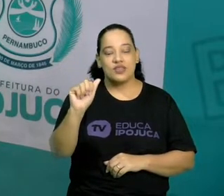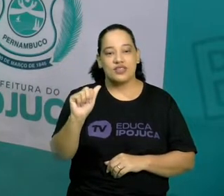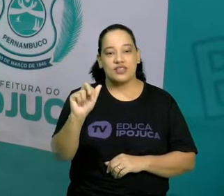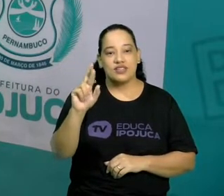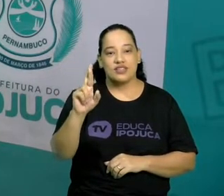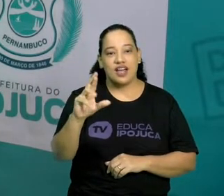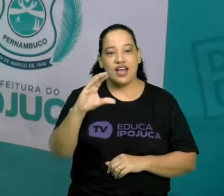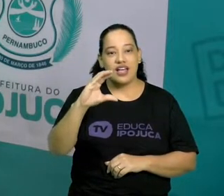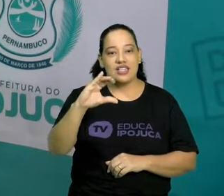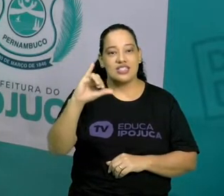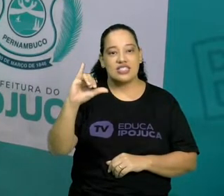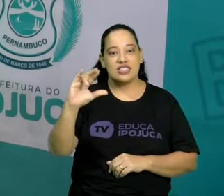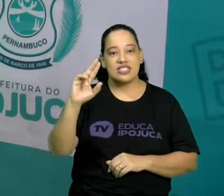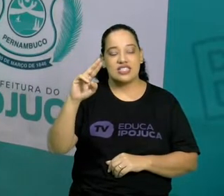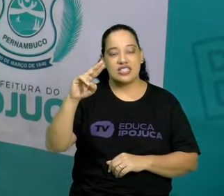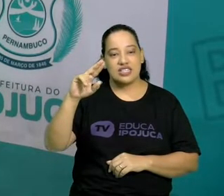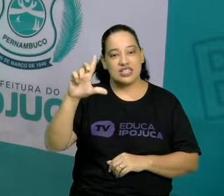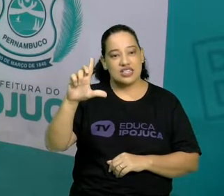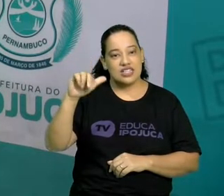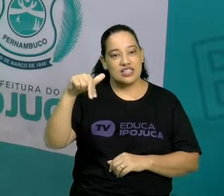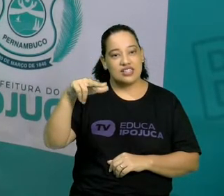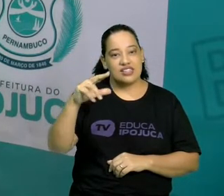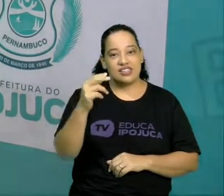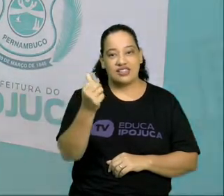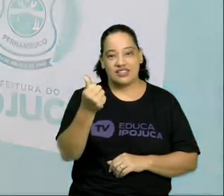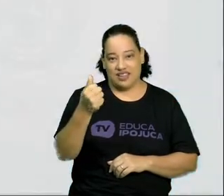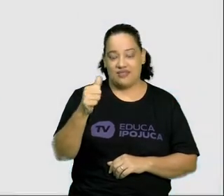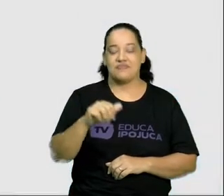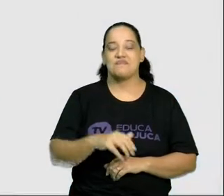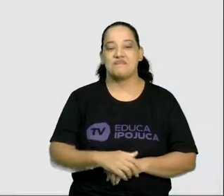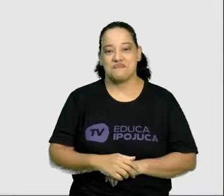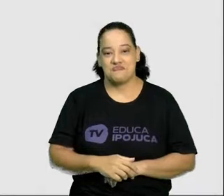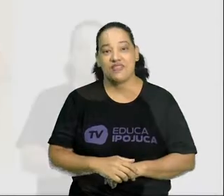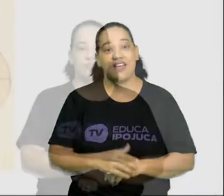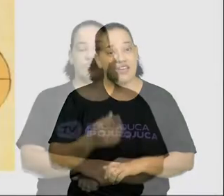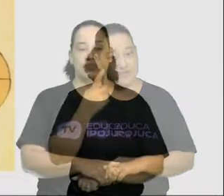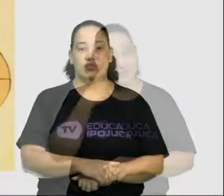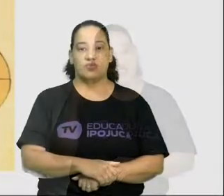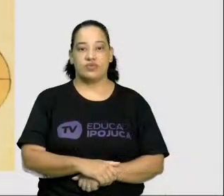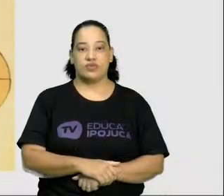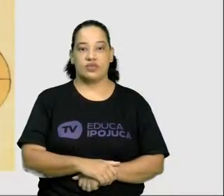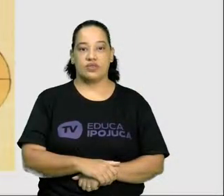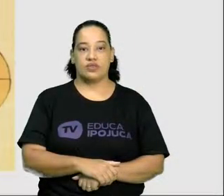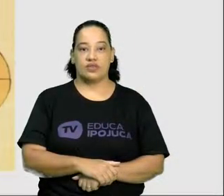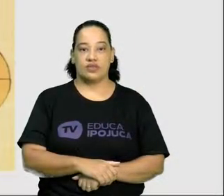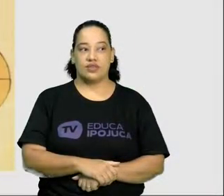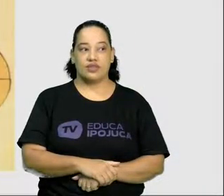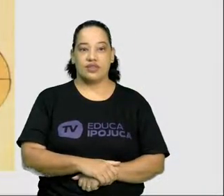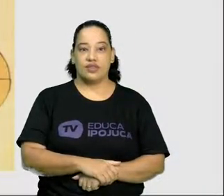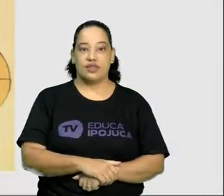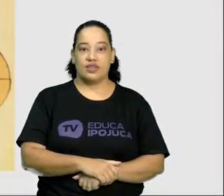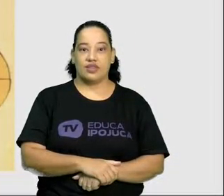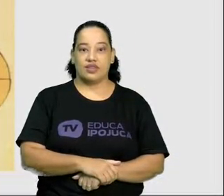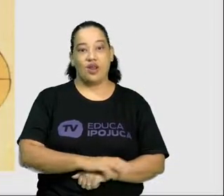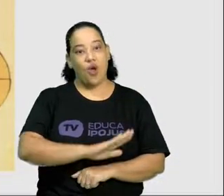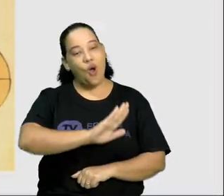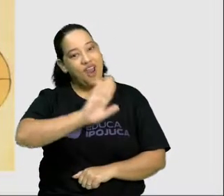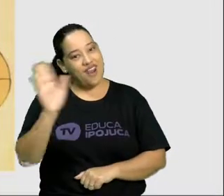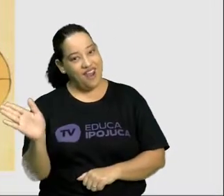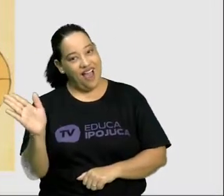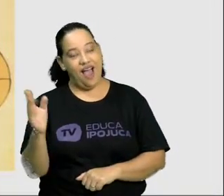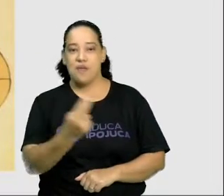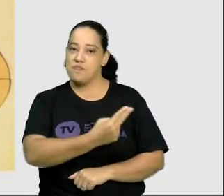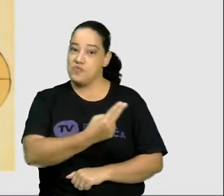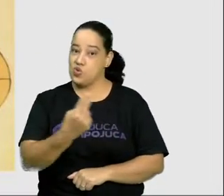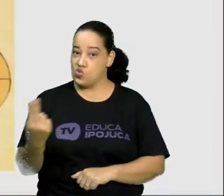É muito legal essa história. Vamos acompanhar? Vamos conferir? Olá! O meu nome